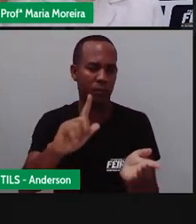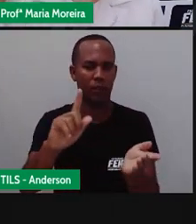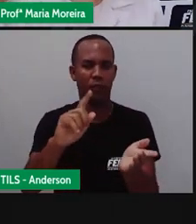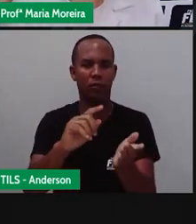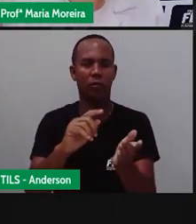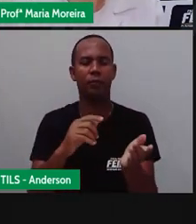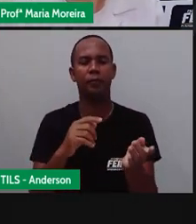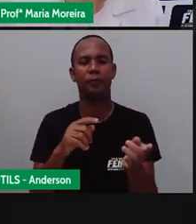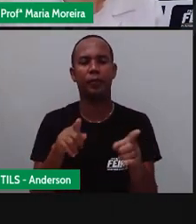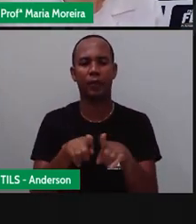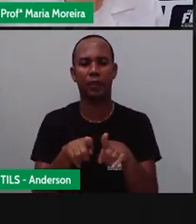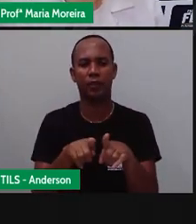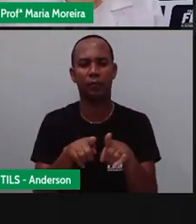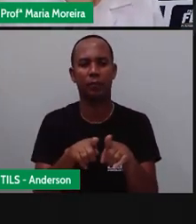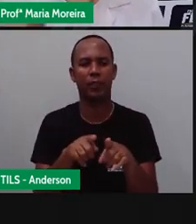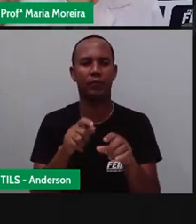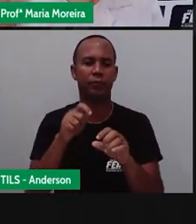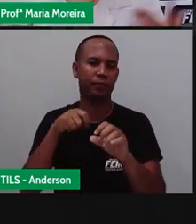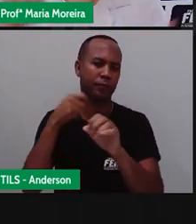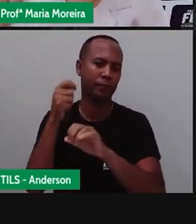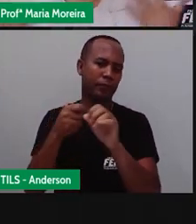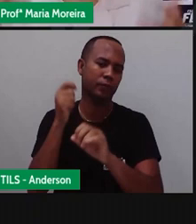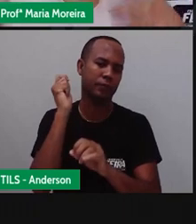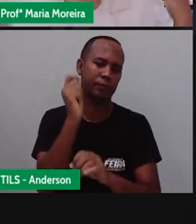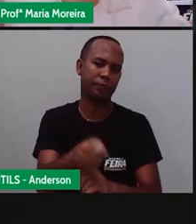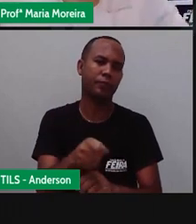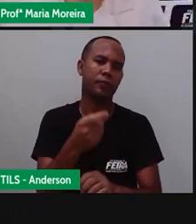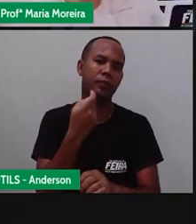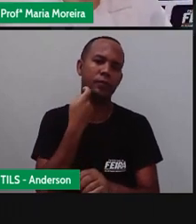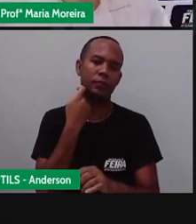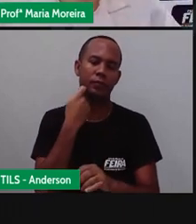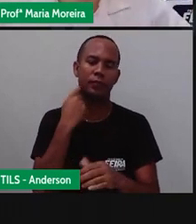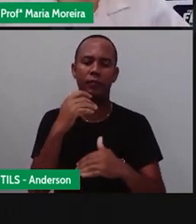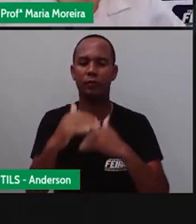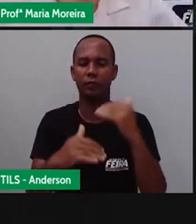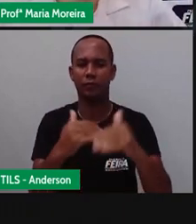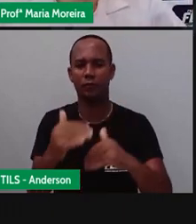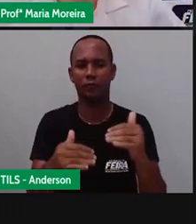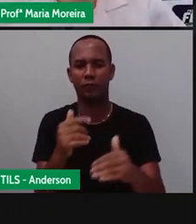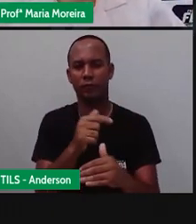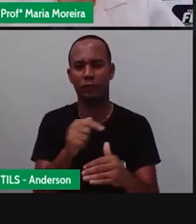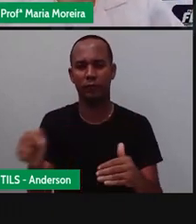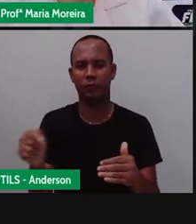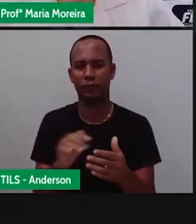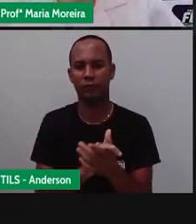Para poder fazer a pesca. E aí, a gente vai aprendendo aqui no decorrer dessa semana.